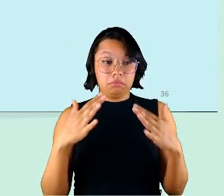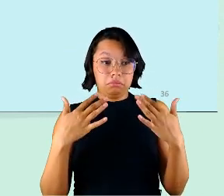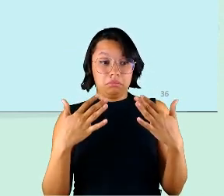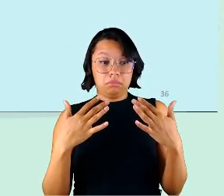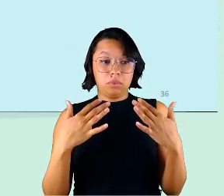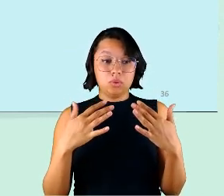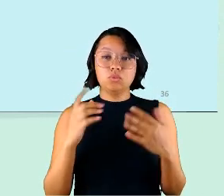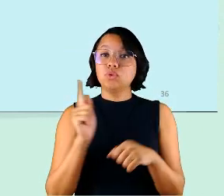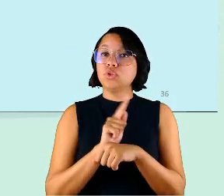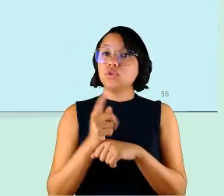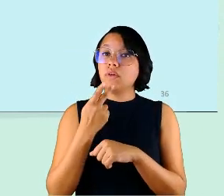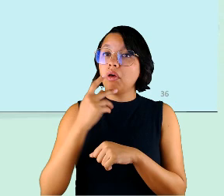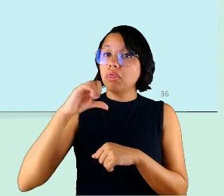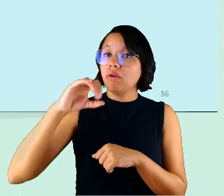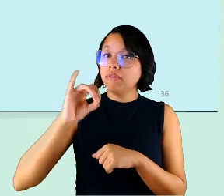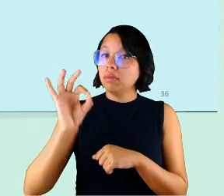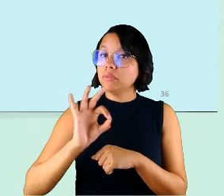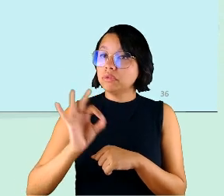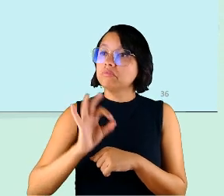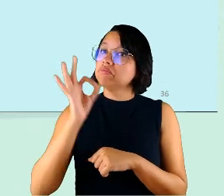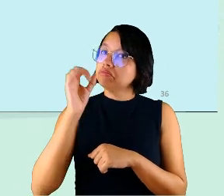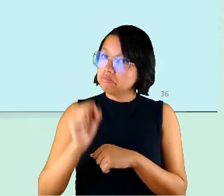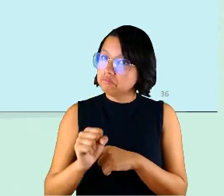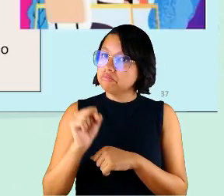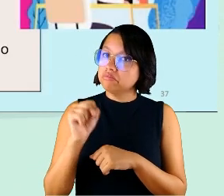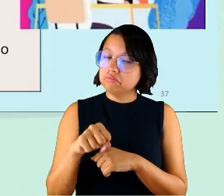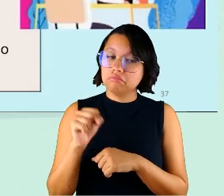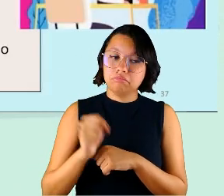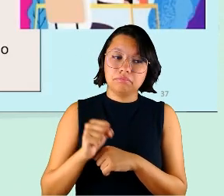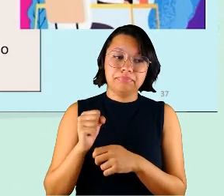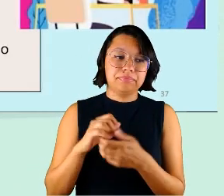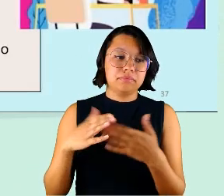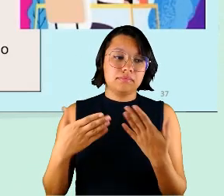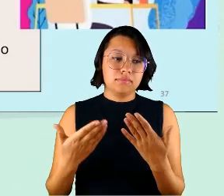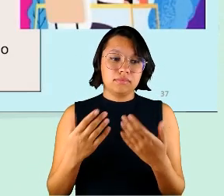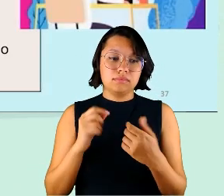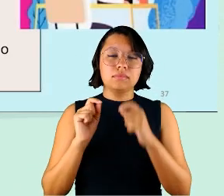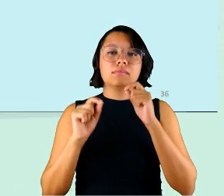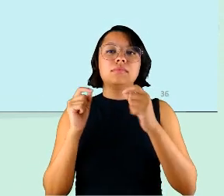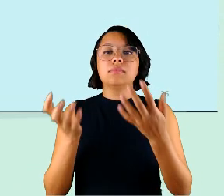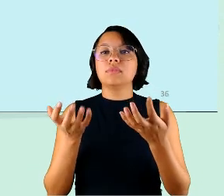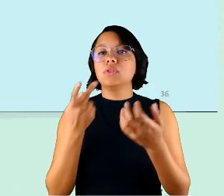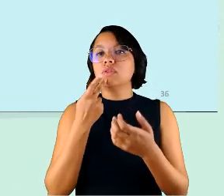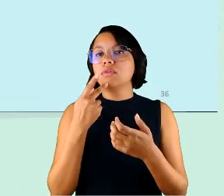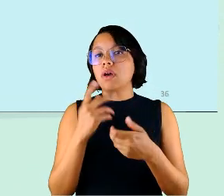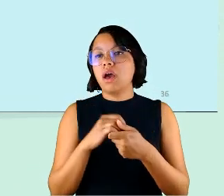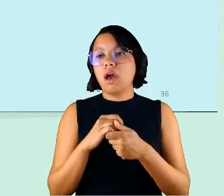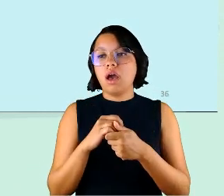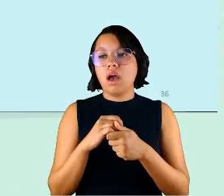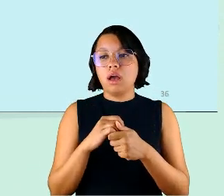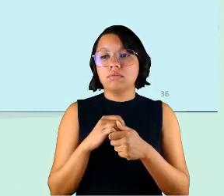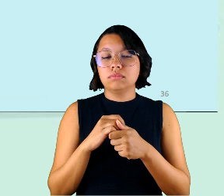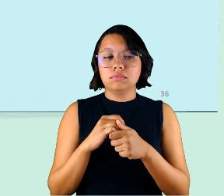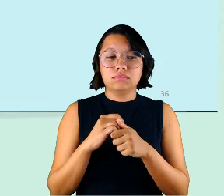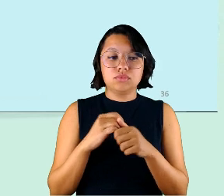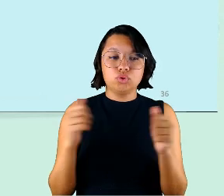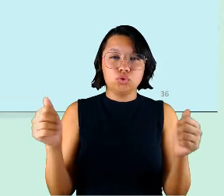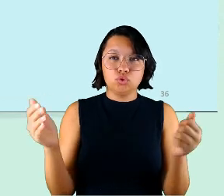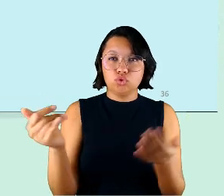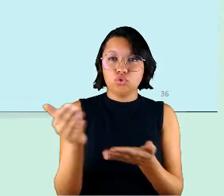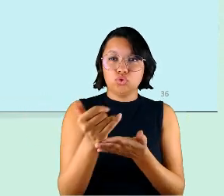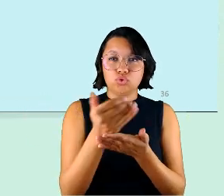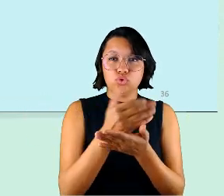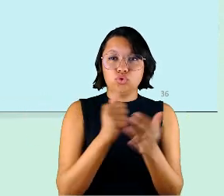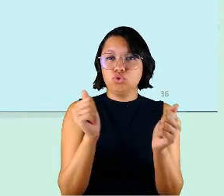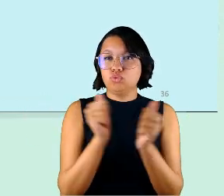90% sim certo e aí então o que eu queria comentar se a gente for juntar os dados